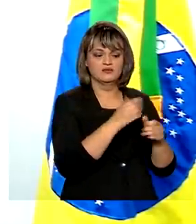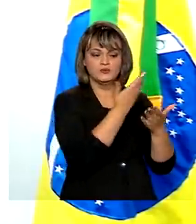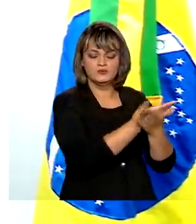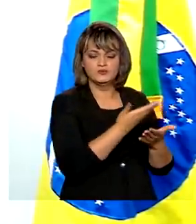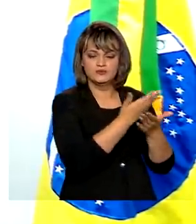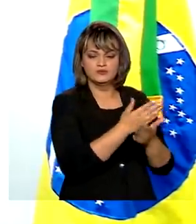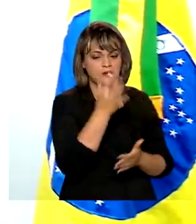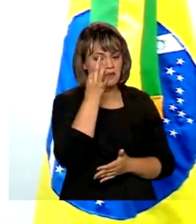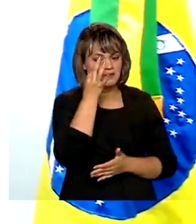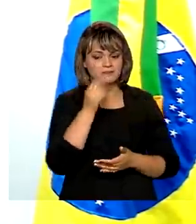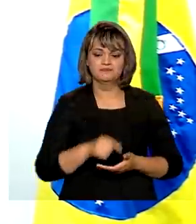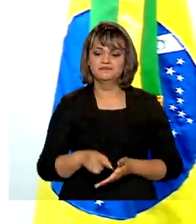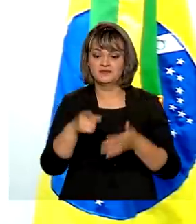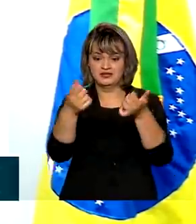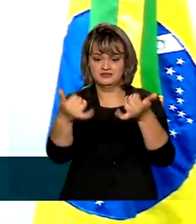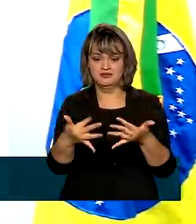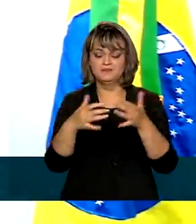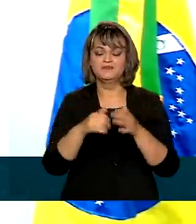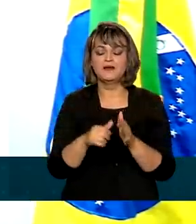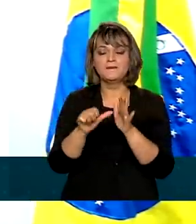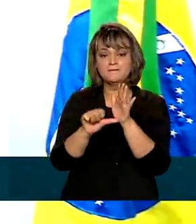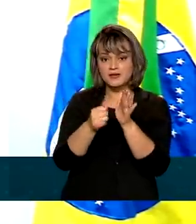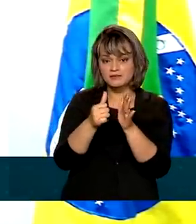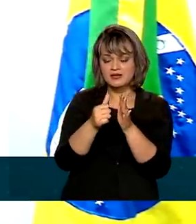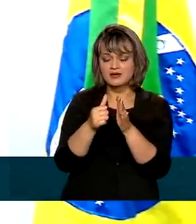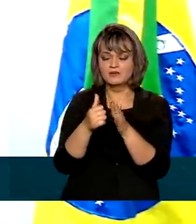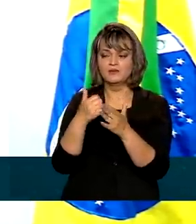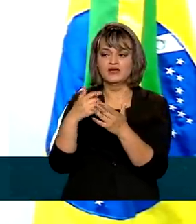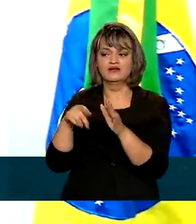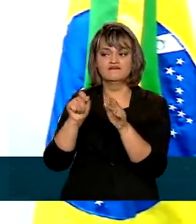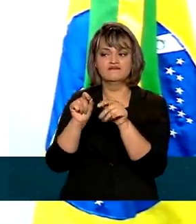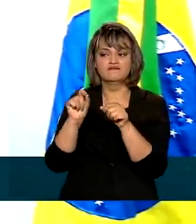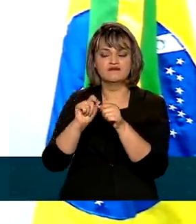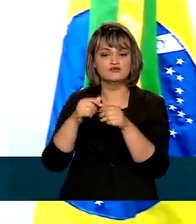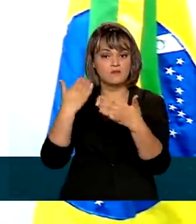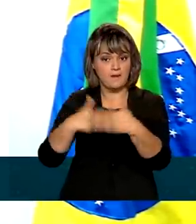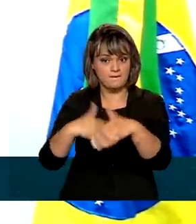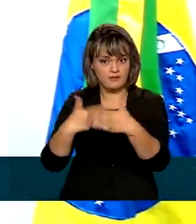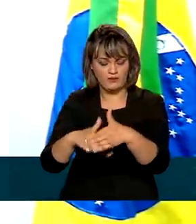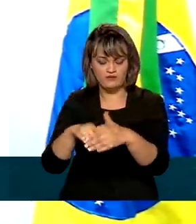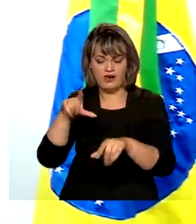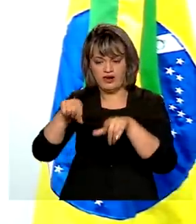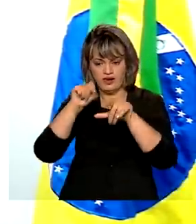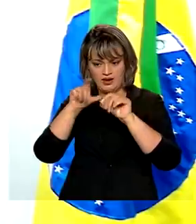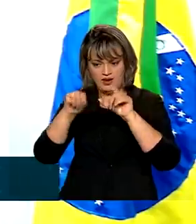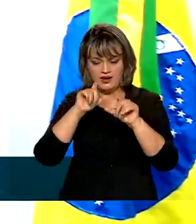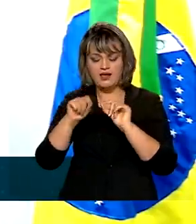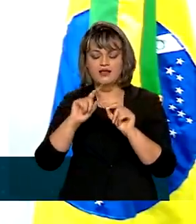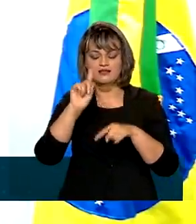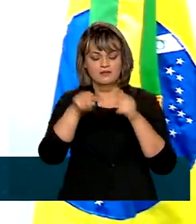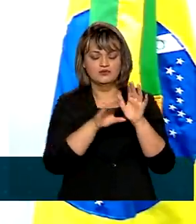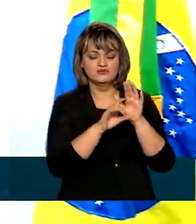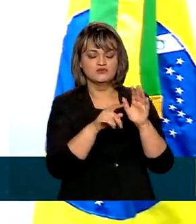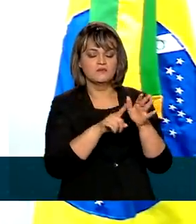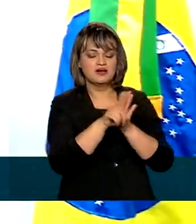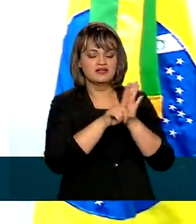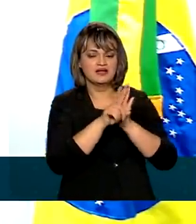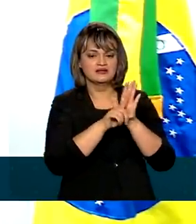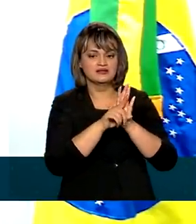Em uma primeira etapa, faz-se uma prova, múltipla escolha. Somada a essa prova, há uma análise curricular, que